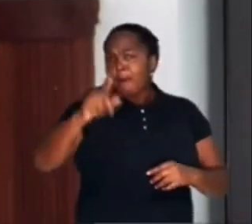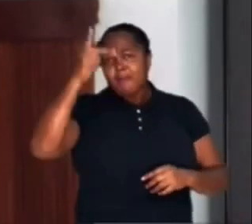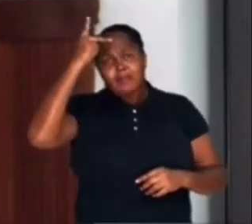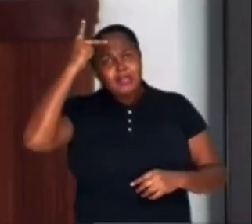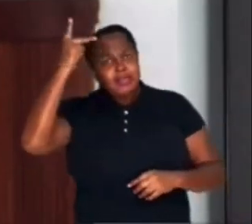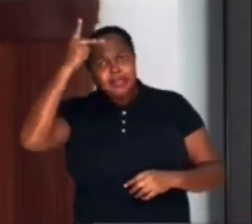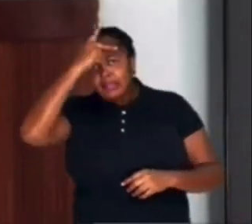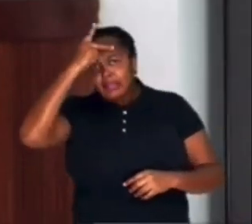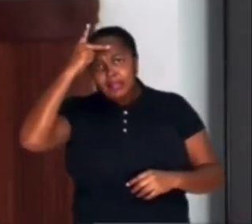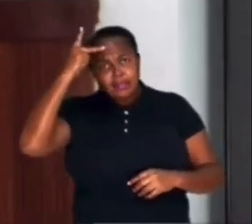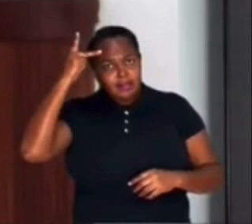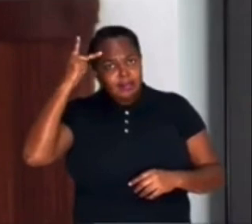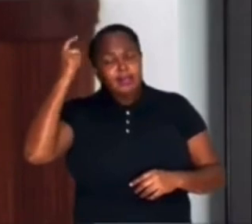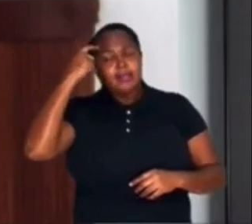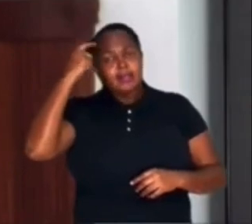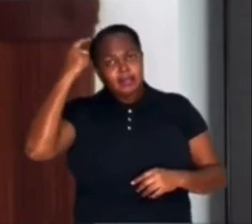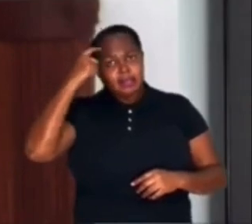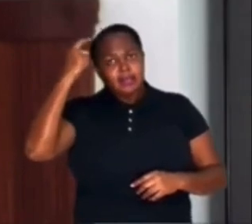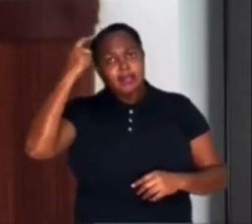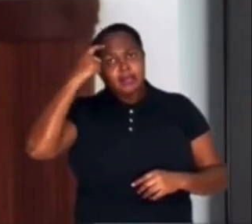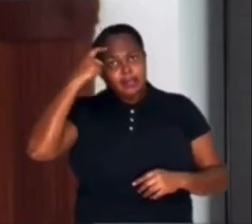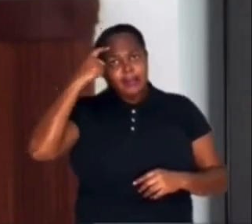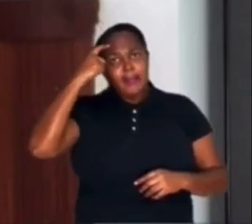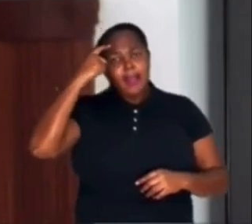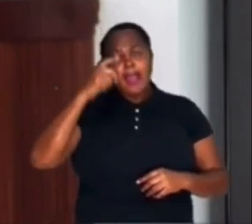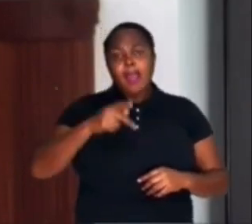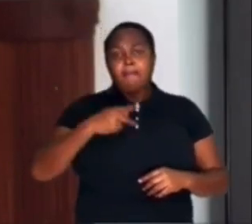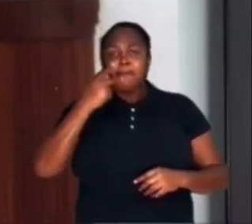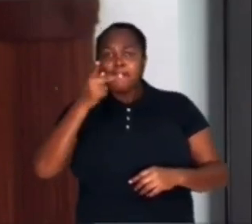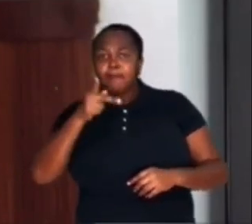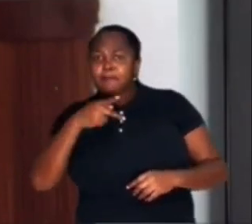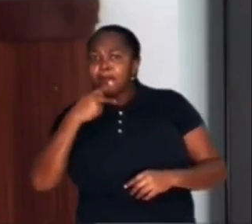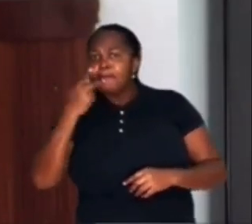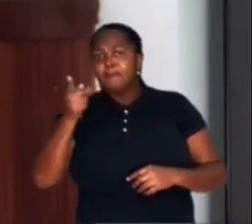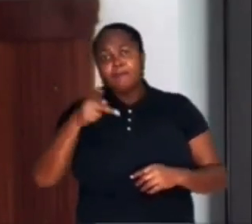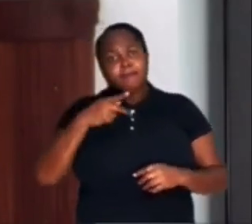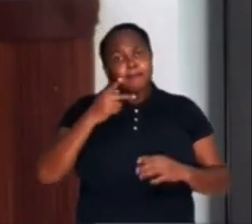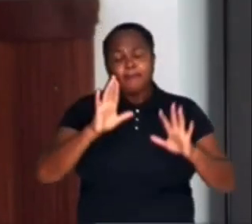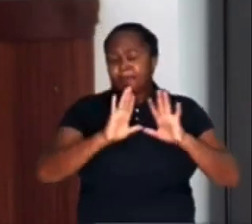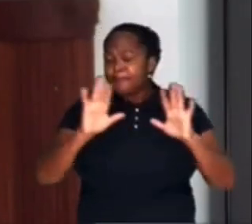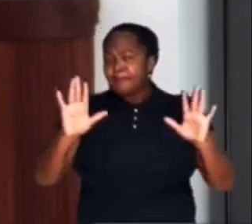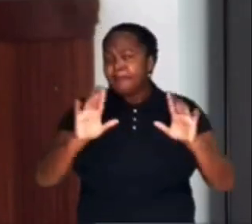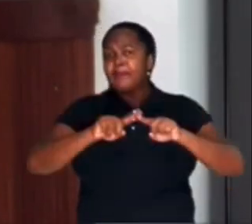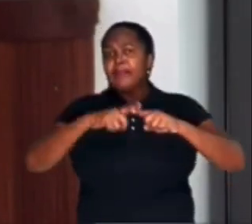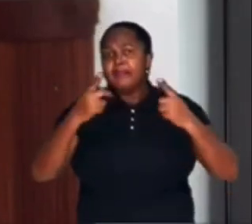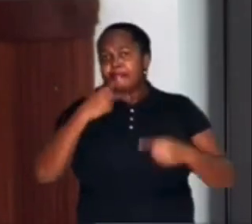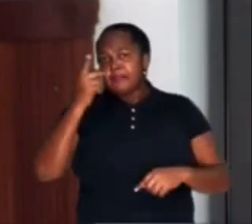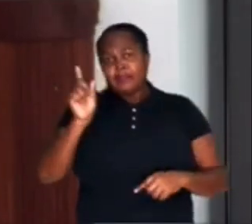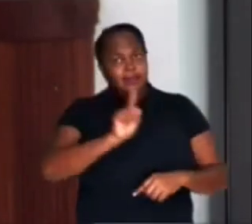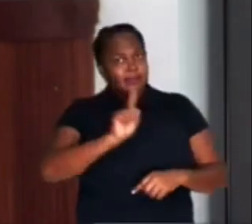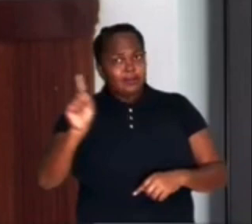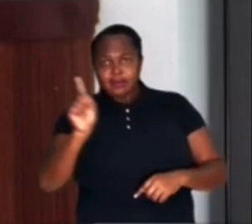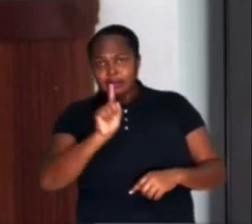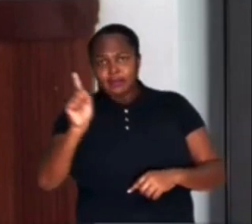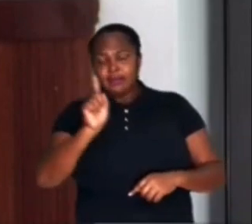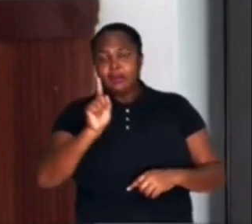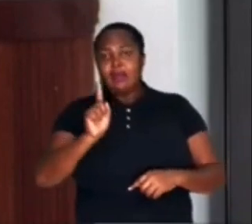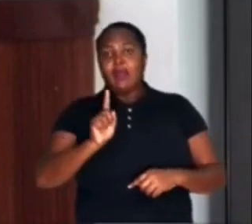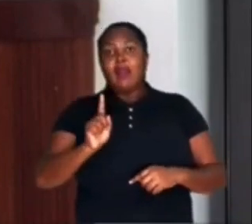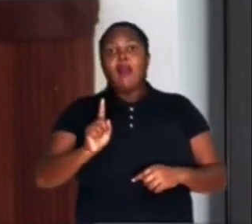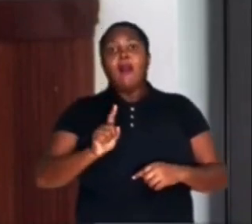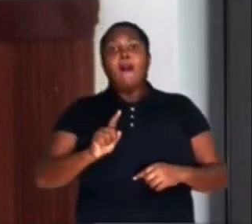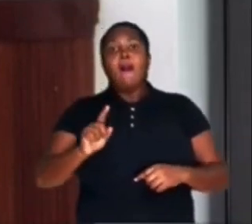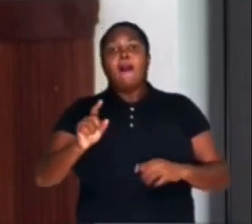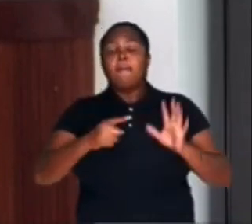carregadas de bairrismo. Afirmo de maneira contundente e verdadeira que não. falo movido pelo amor a